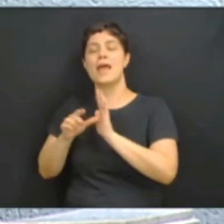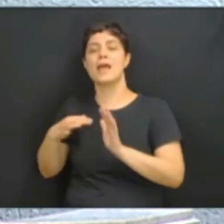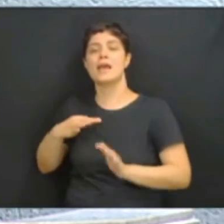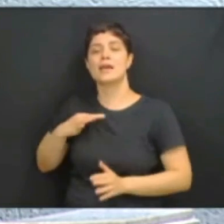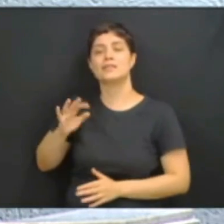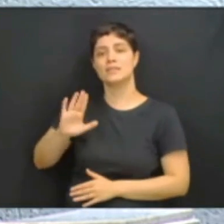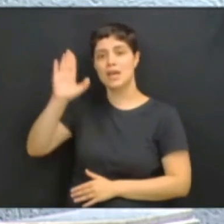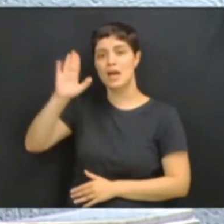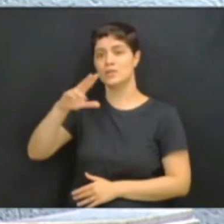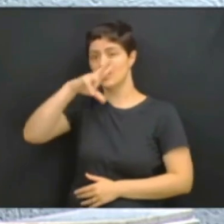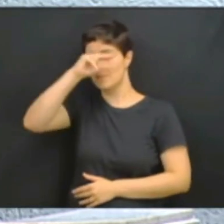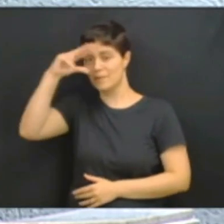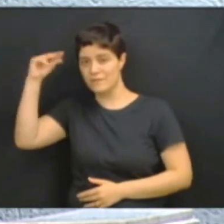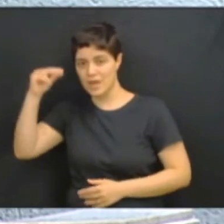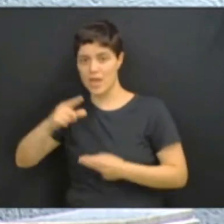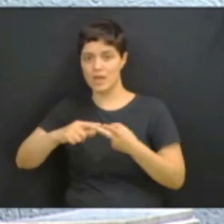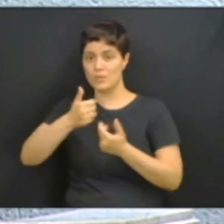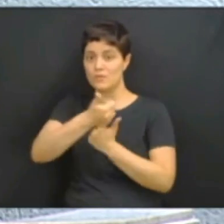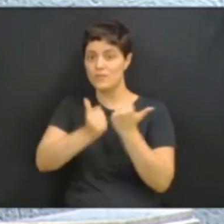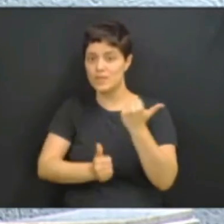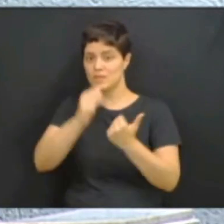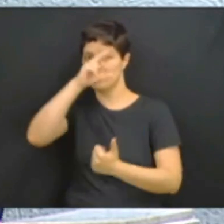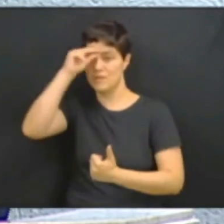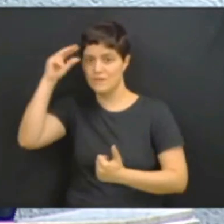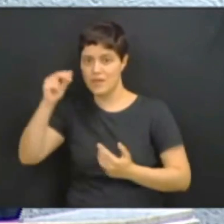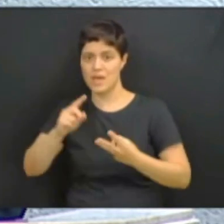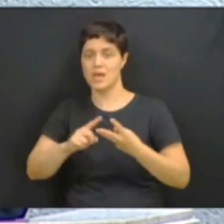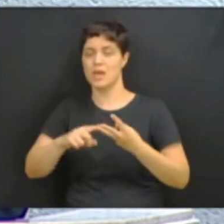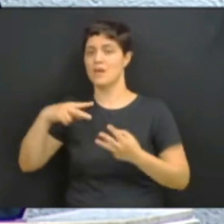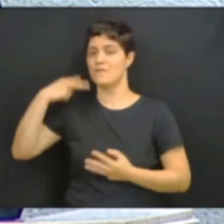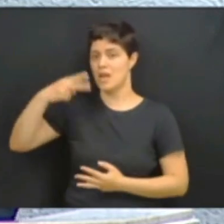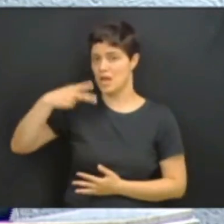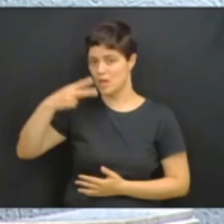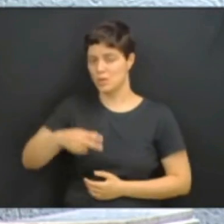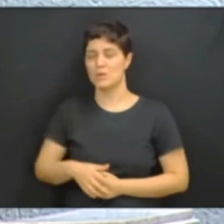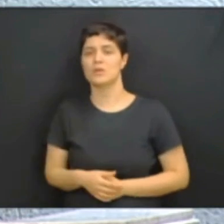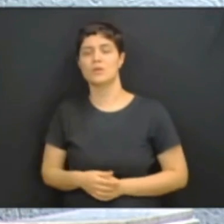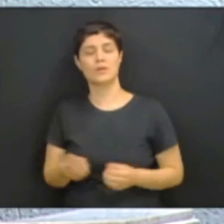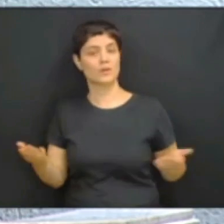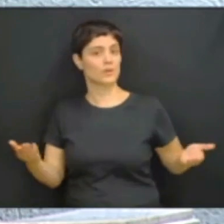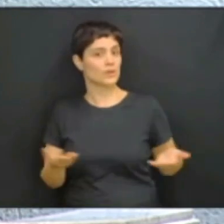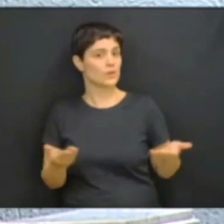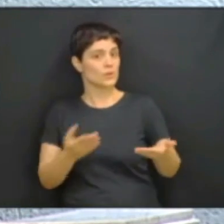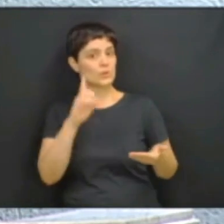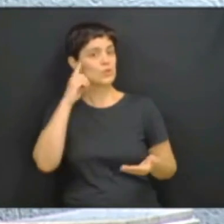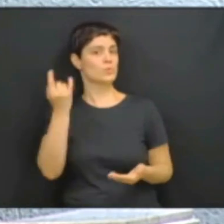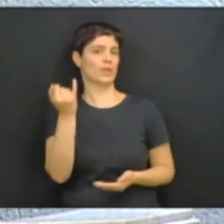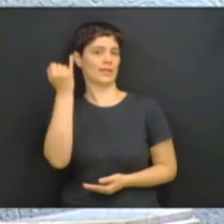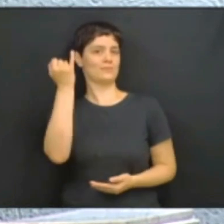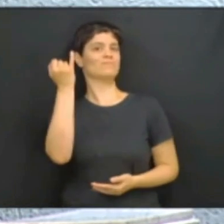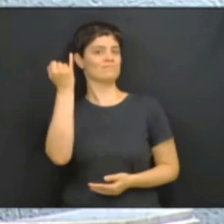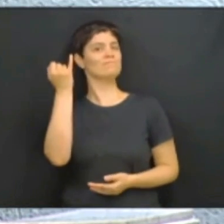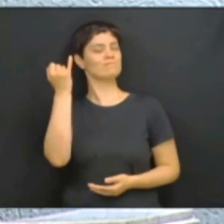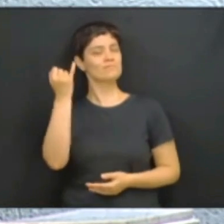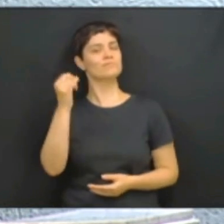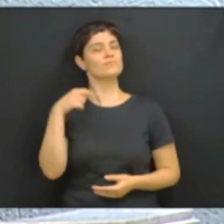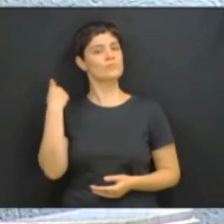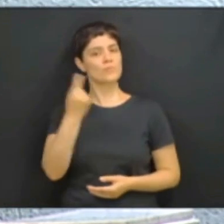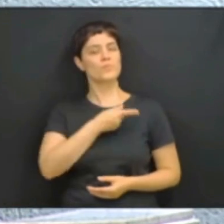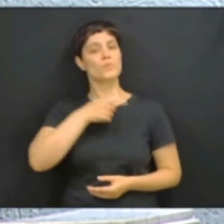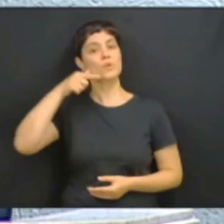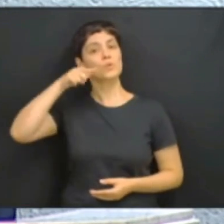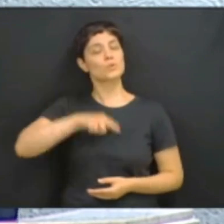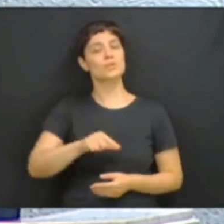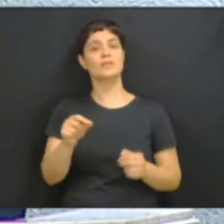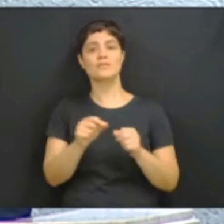-prefeito e vereadores. Hoje, um dia importante, porque nós fechamos o Podemos